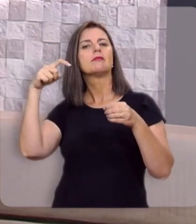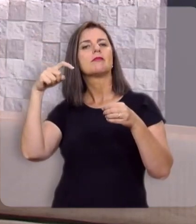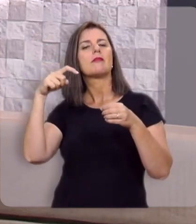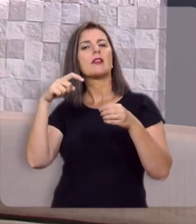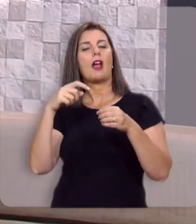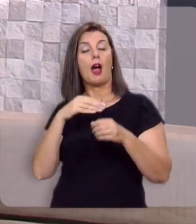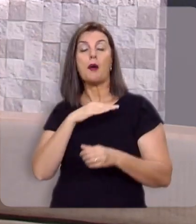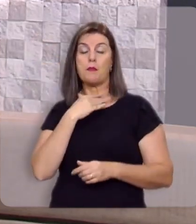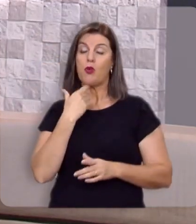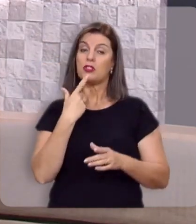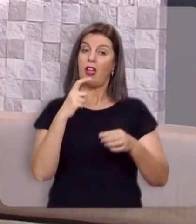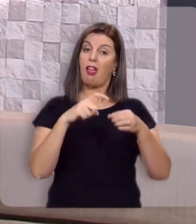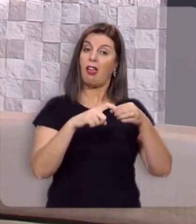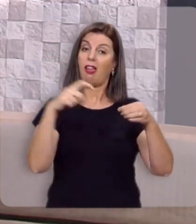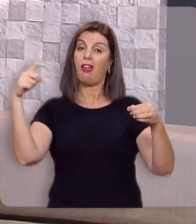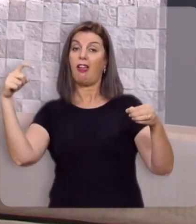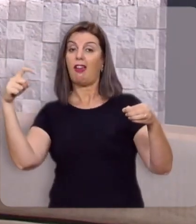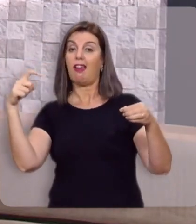A morte é uma partida.